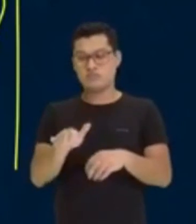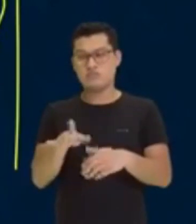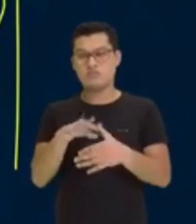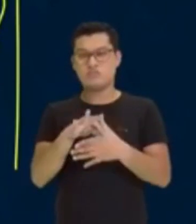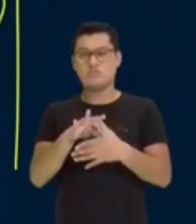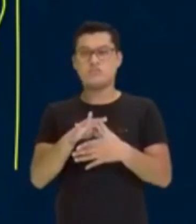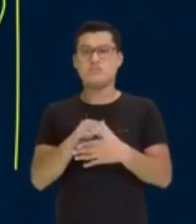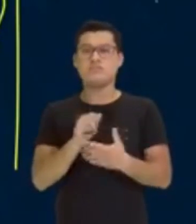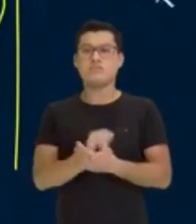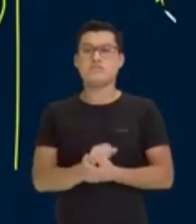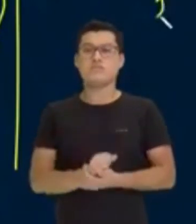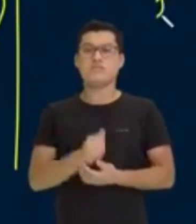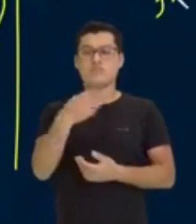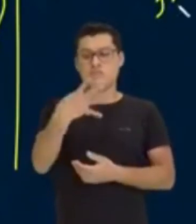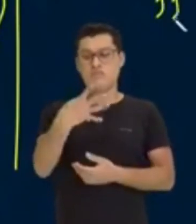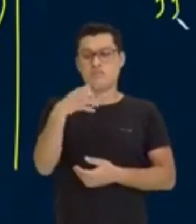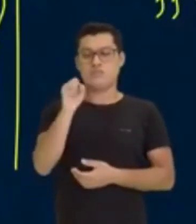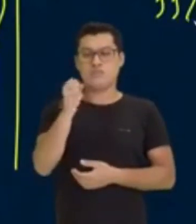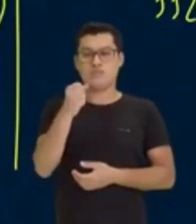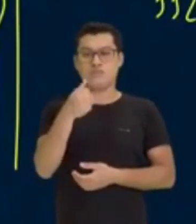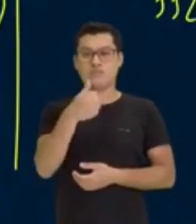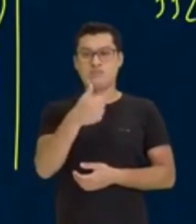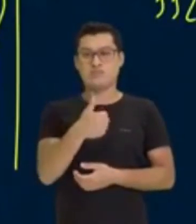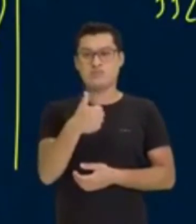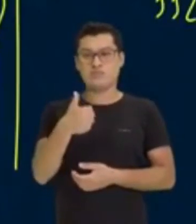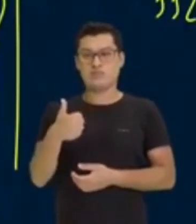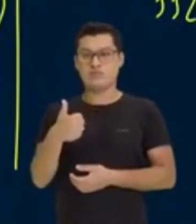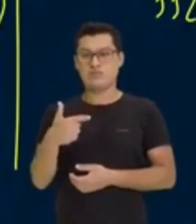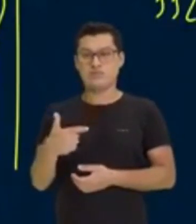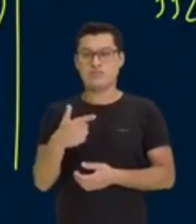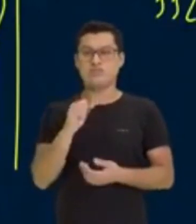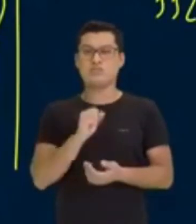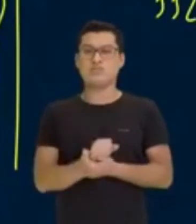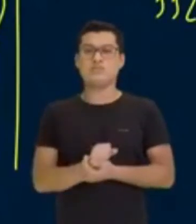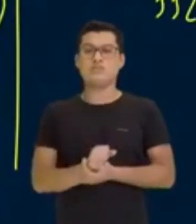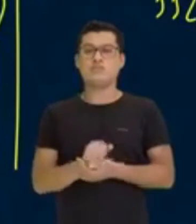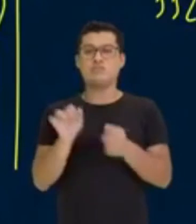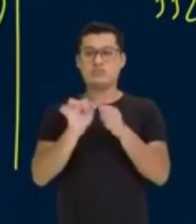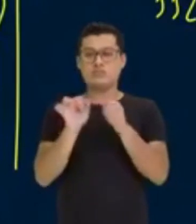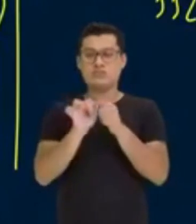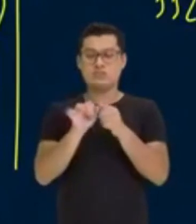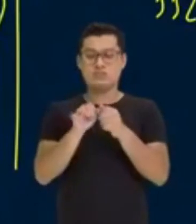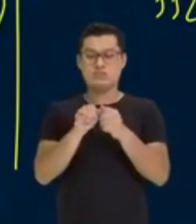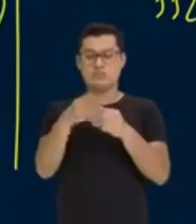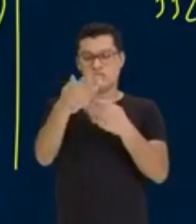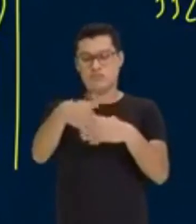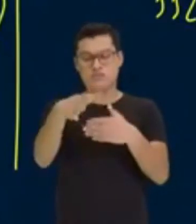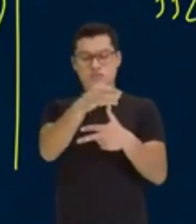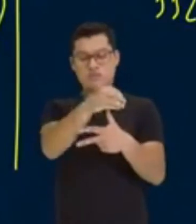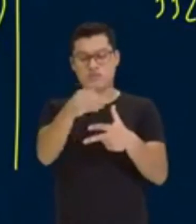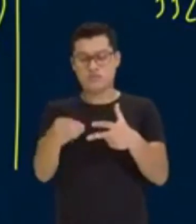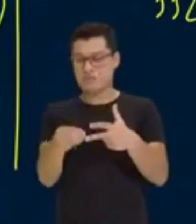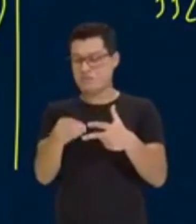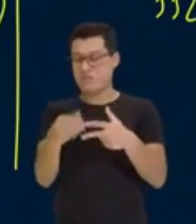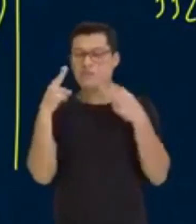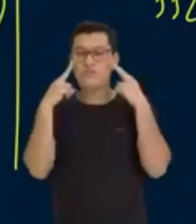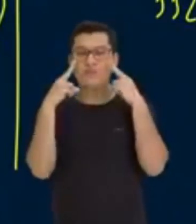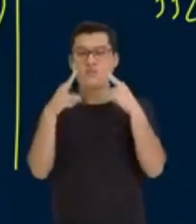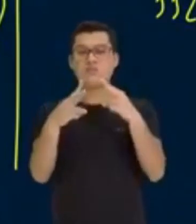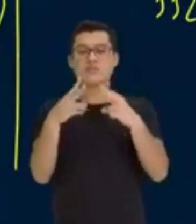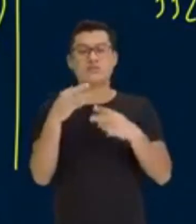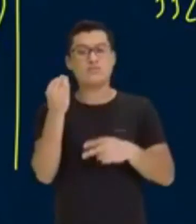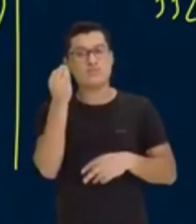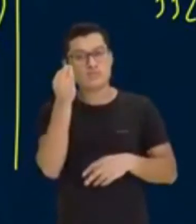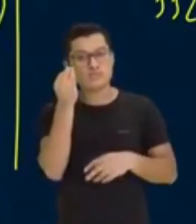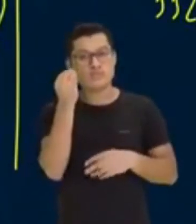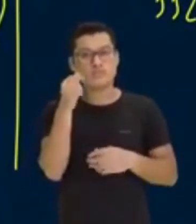ser o menor em cima. 48 por 112. Professor, essa continha na prova do Enem? Não, pessoal. Olha só a grande